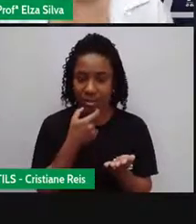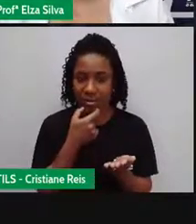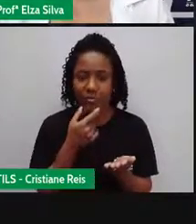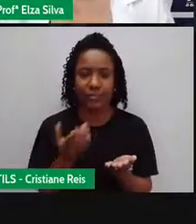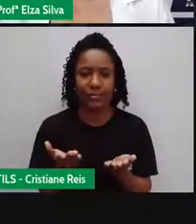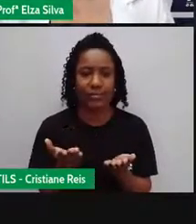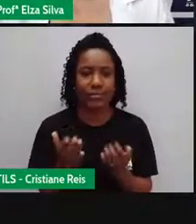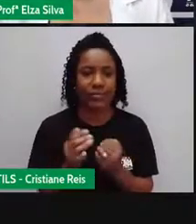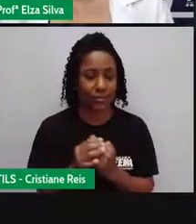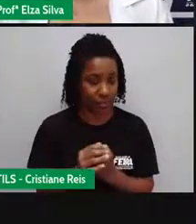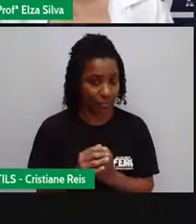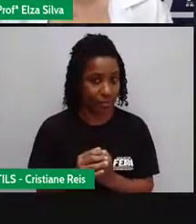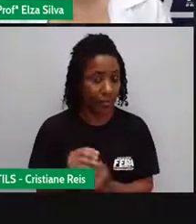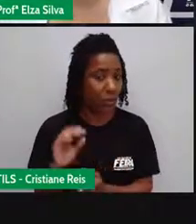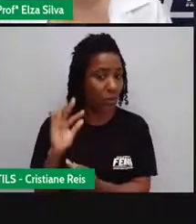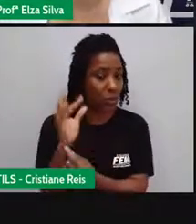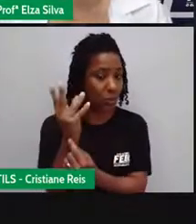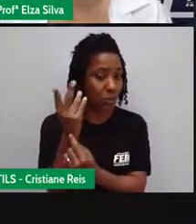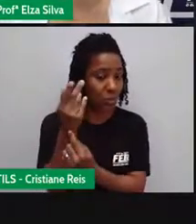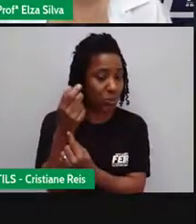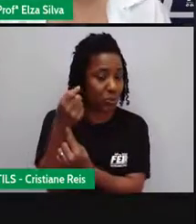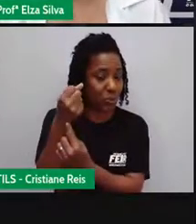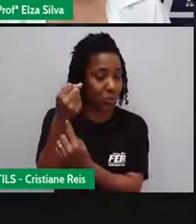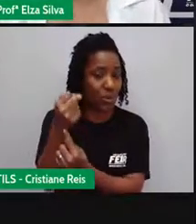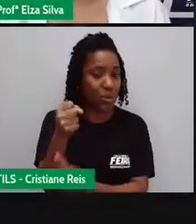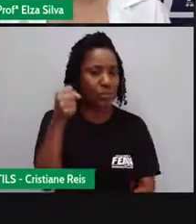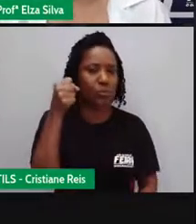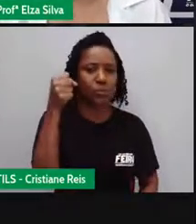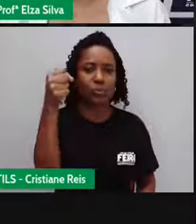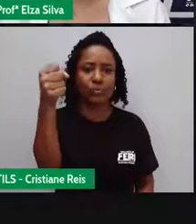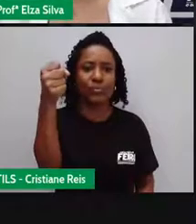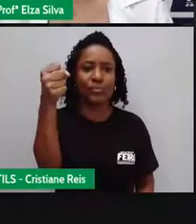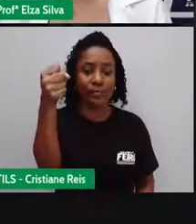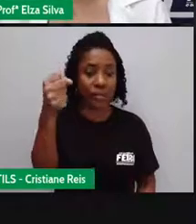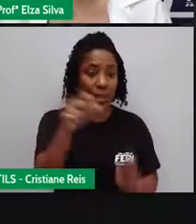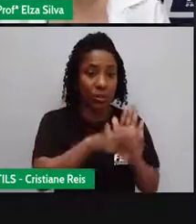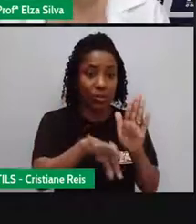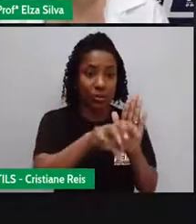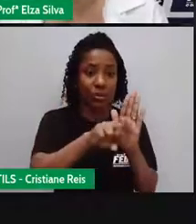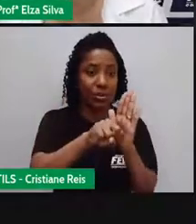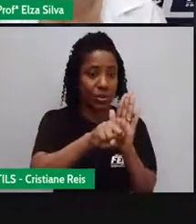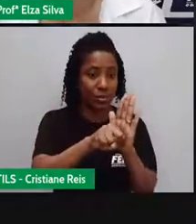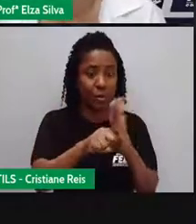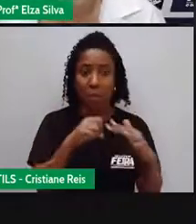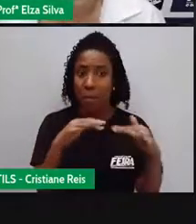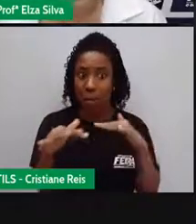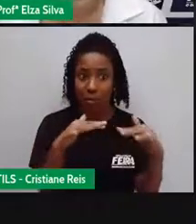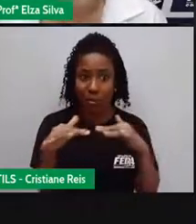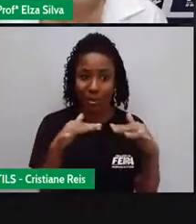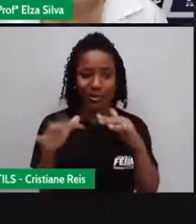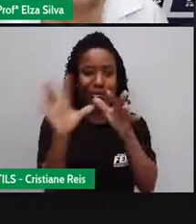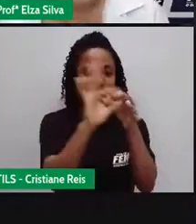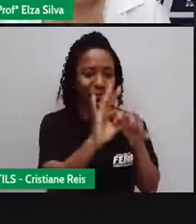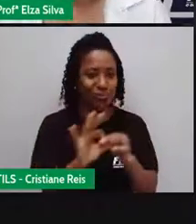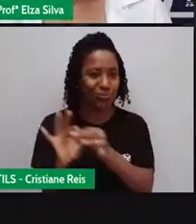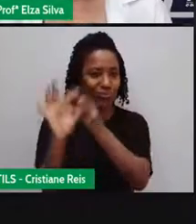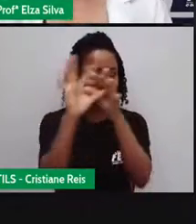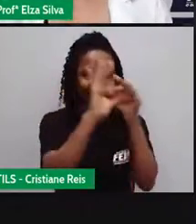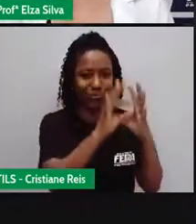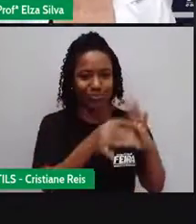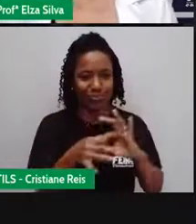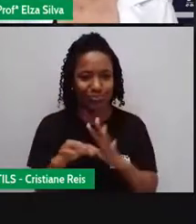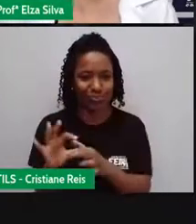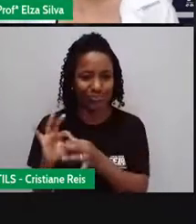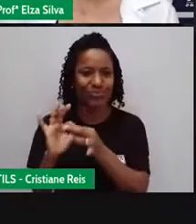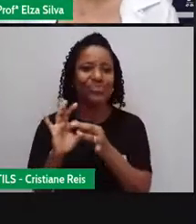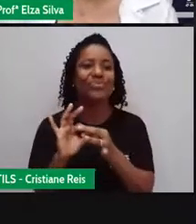Então a chama ou tocha olímpica é um símbolo usado no movimento olímpico O